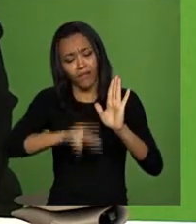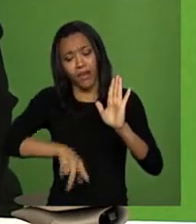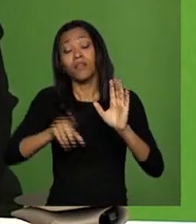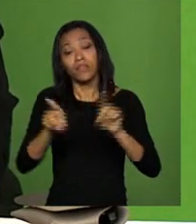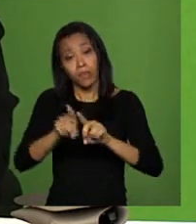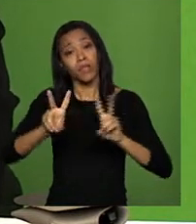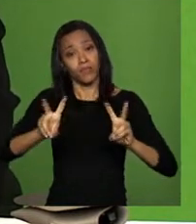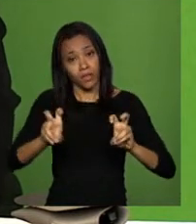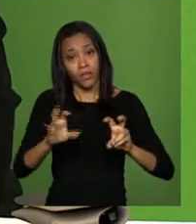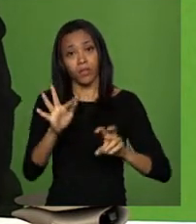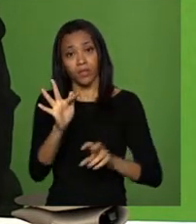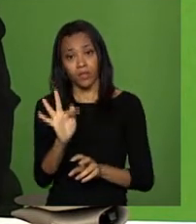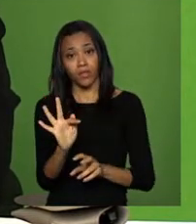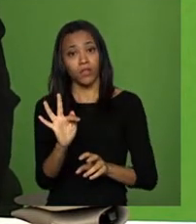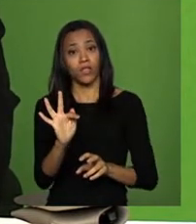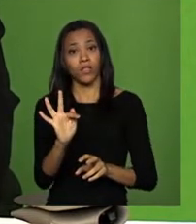inclusive.